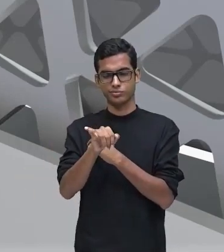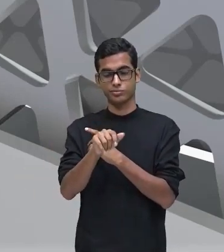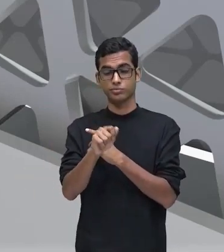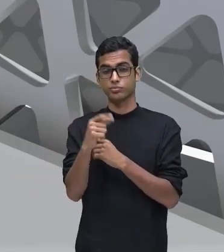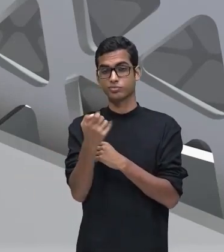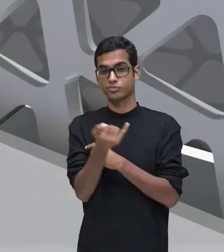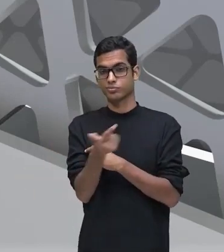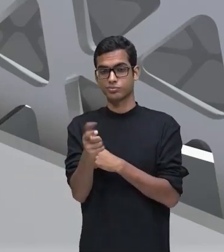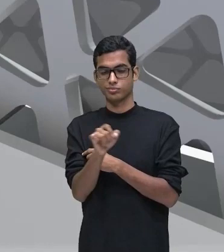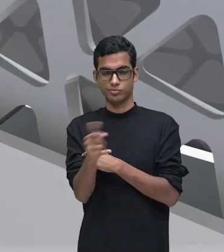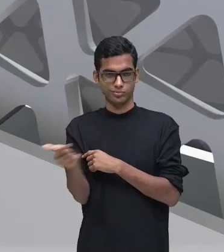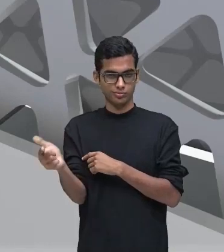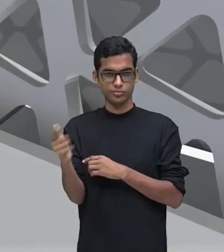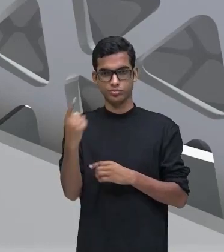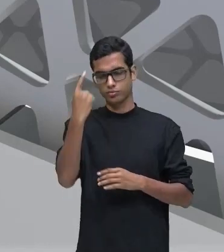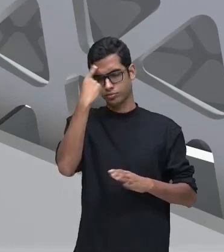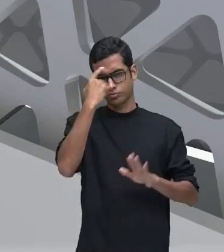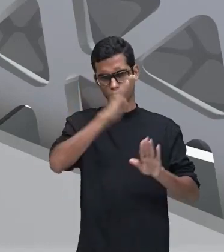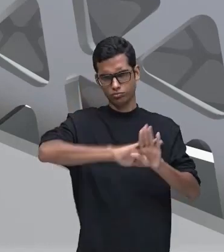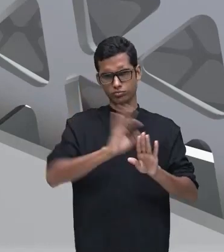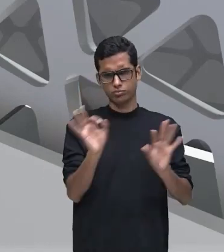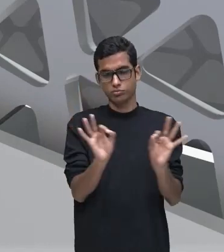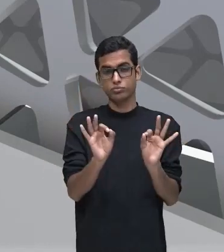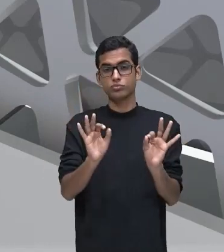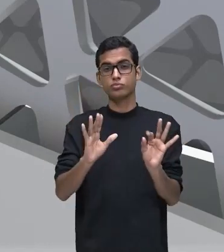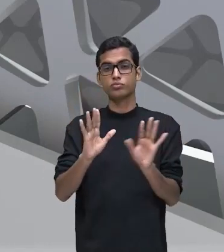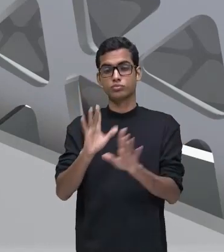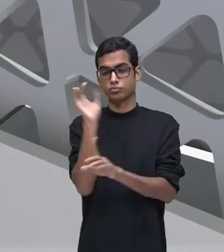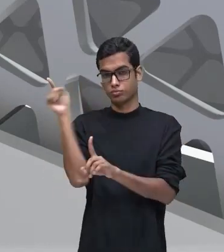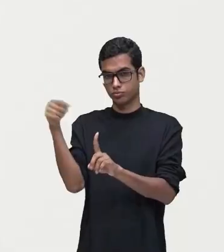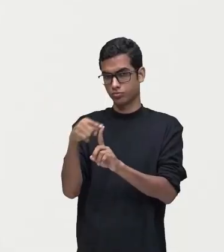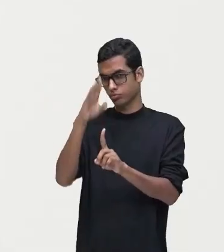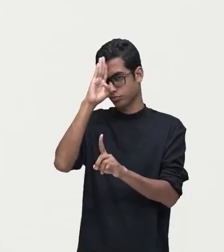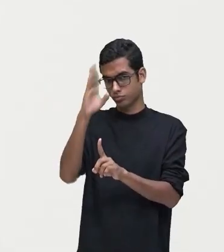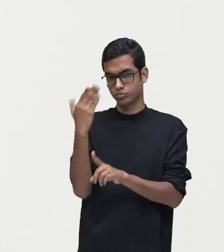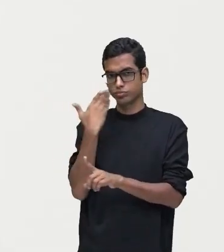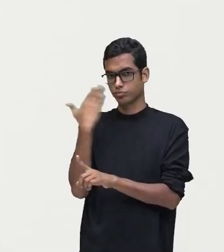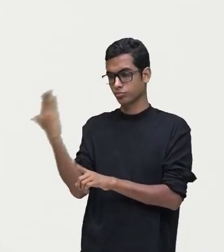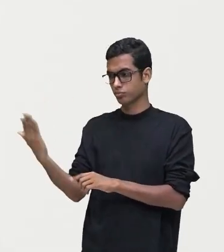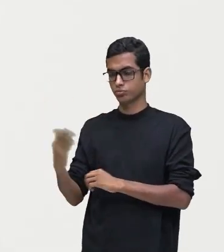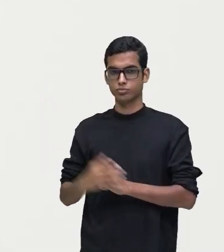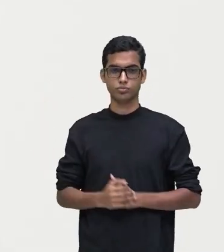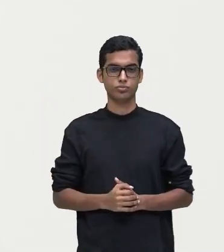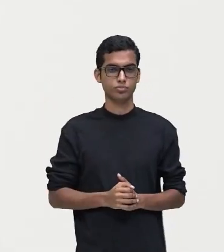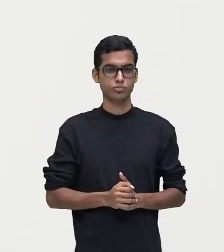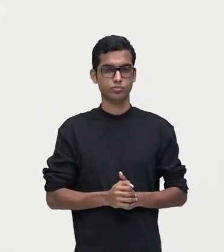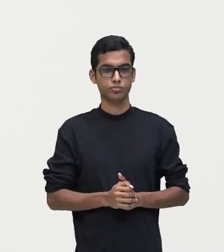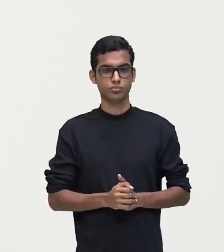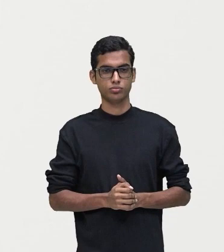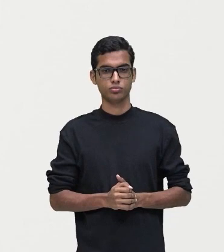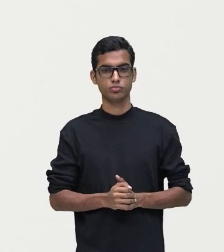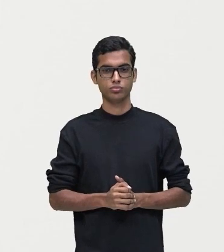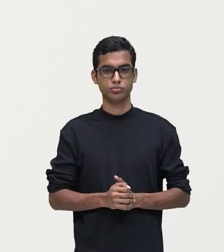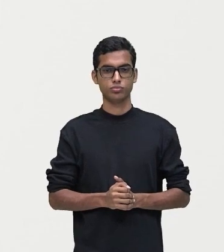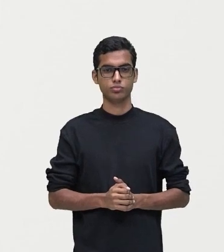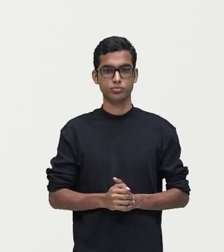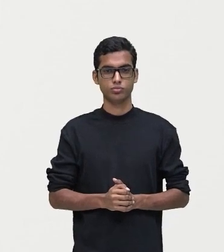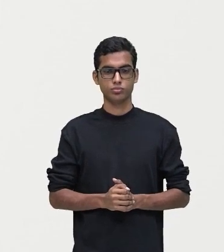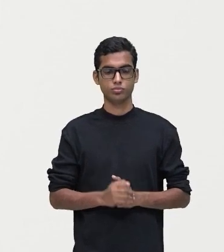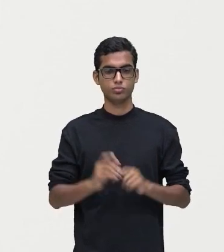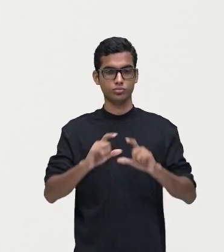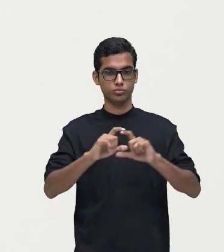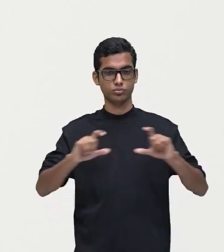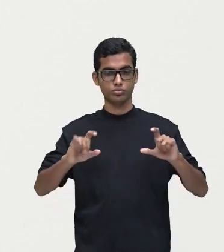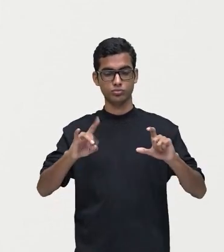subjetivas, tornando aquela descrição mais objetiva. Olha só como ficaria o exemplo. A gente pegou aí um trecho